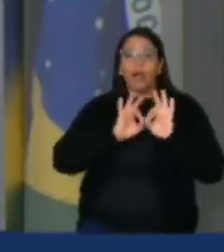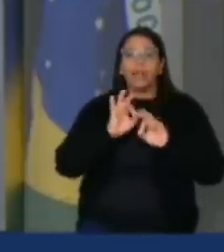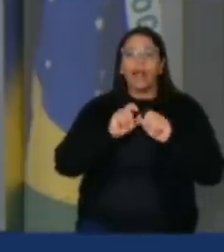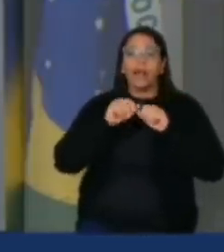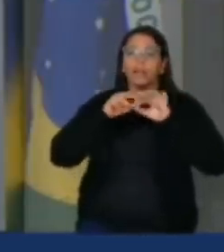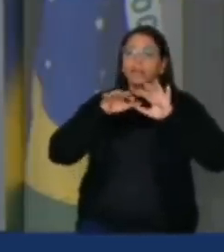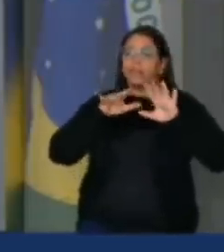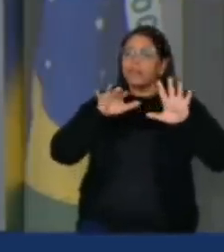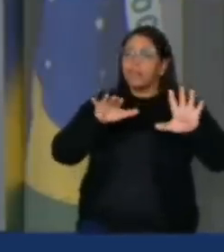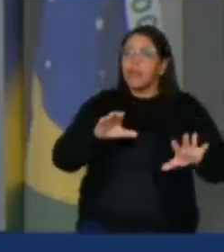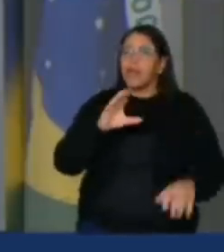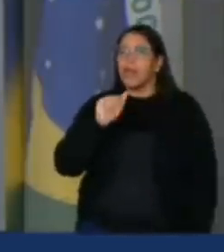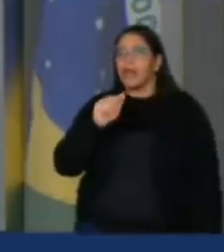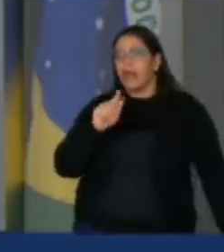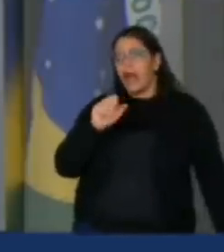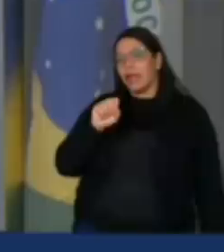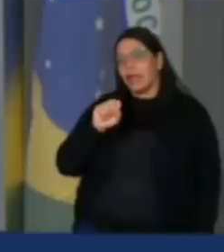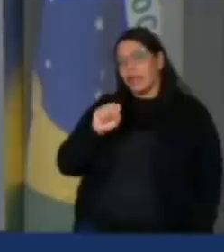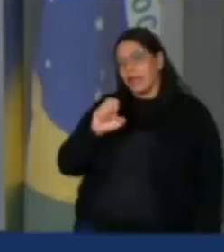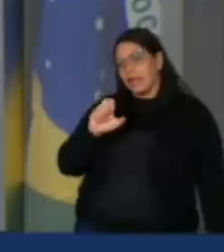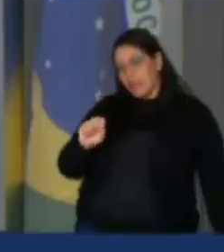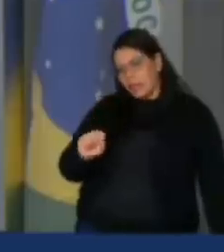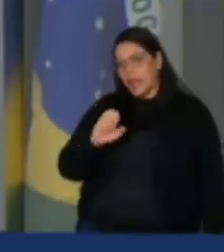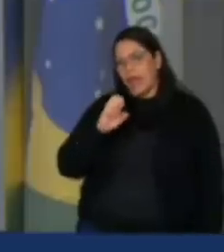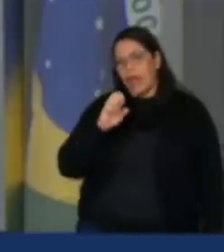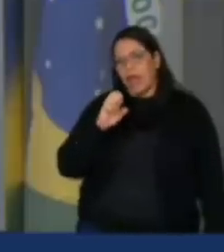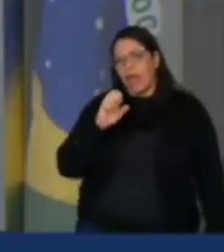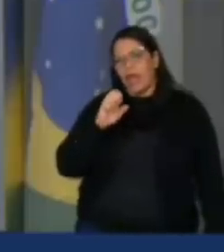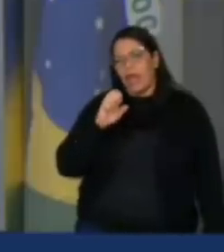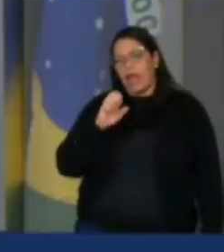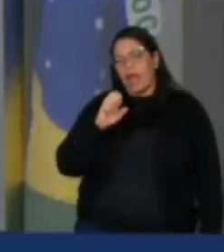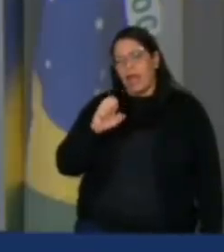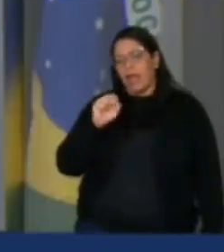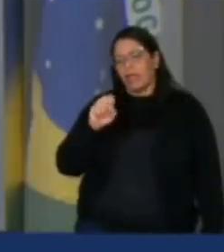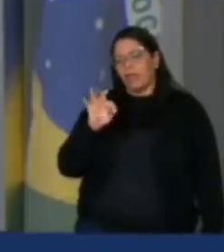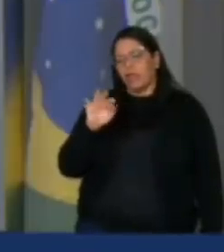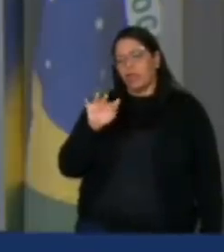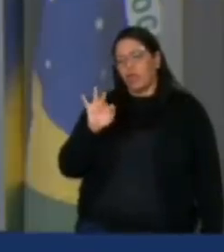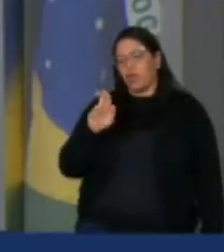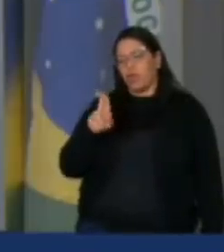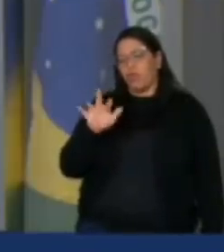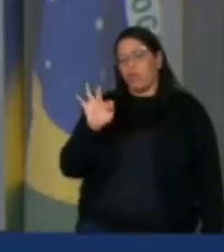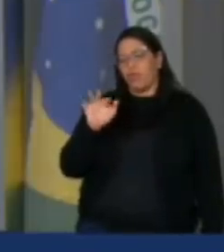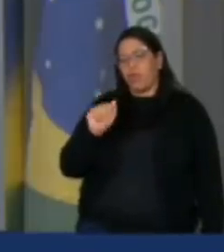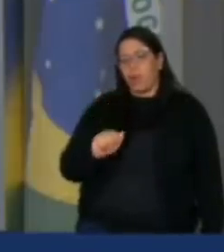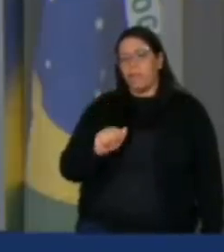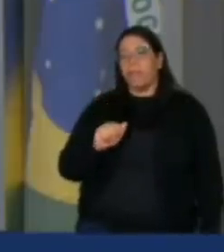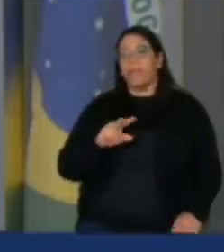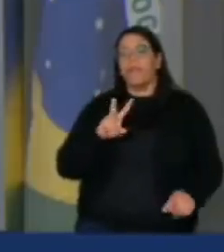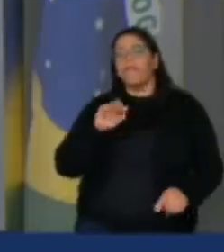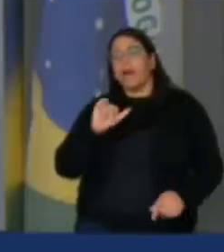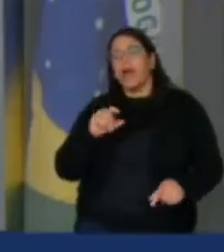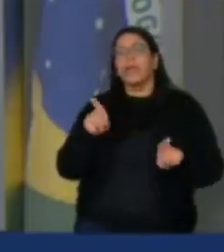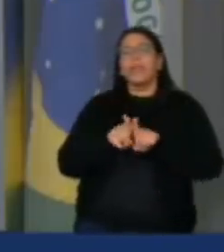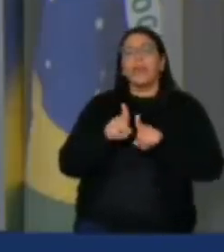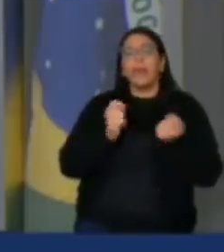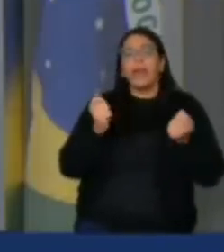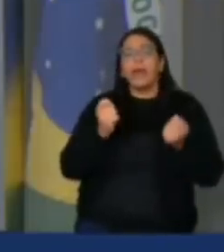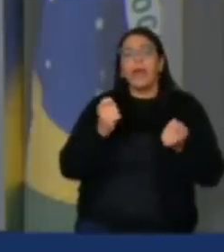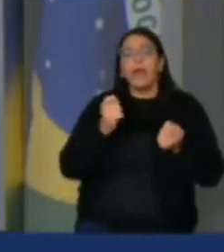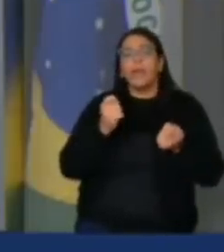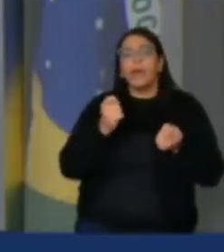emissões de gases de efeito estufa e as verificações também de atividades